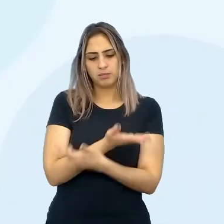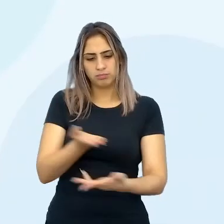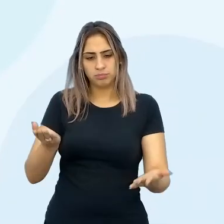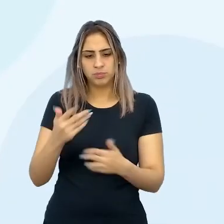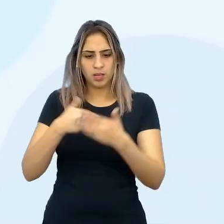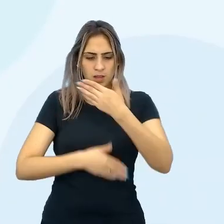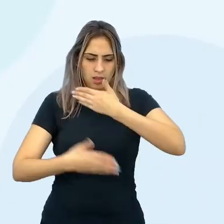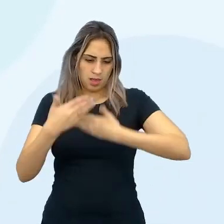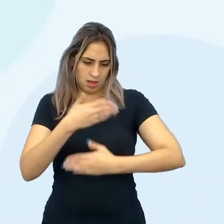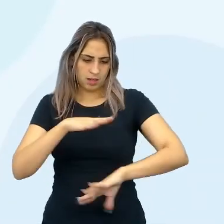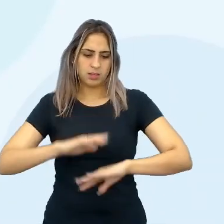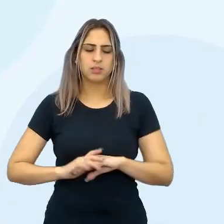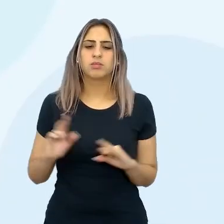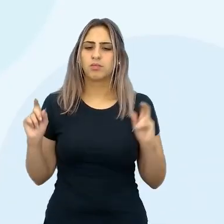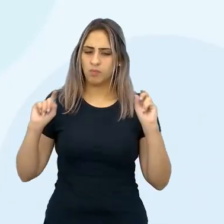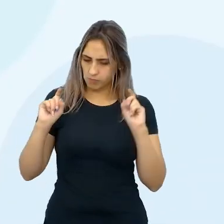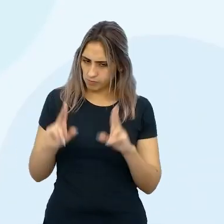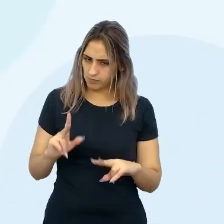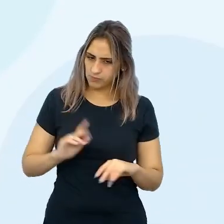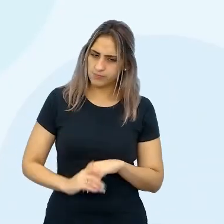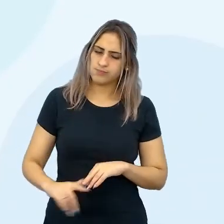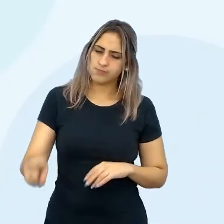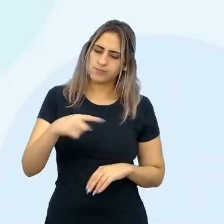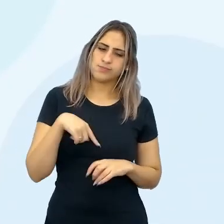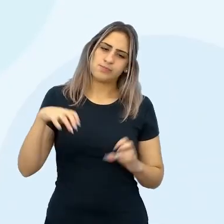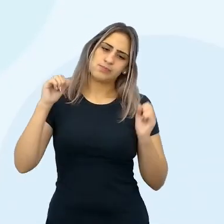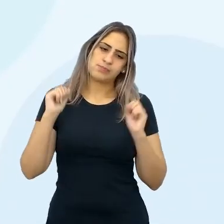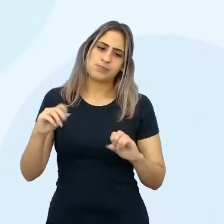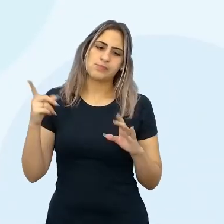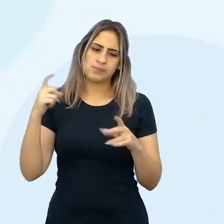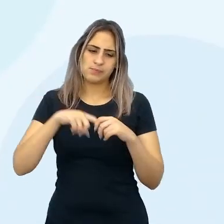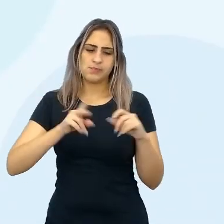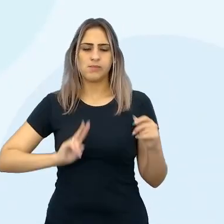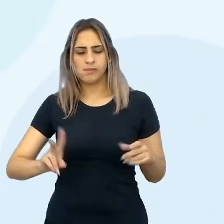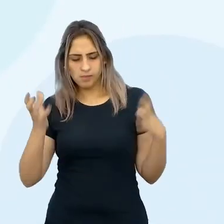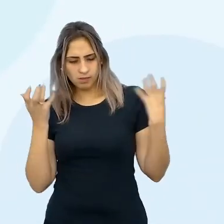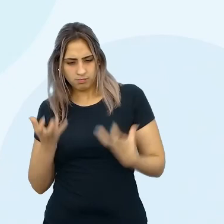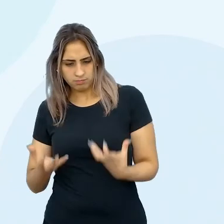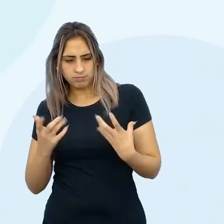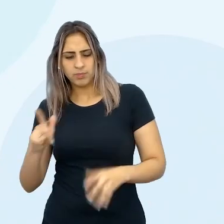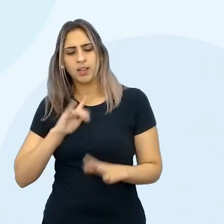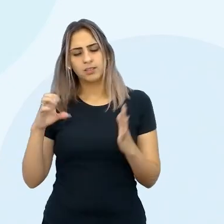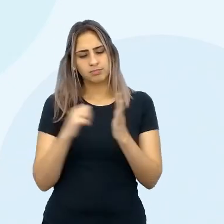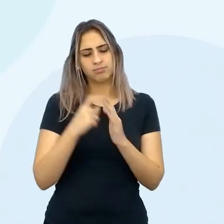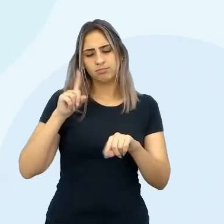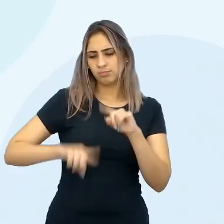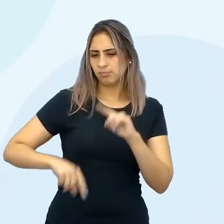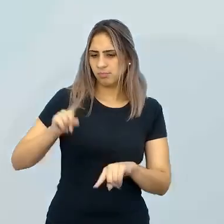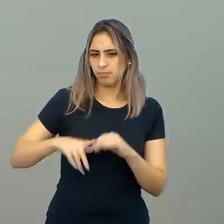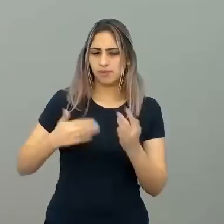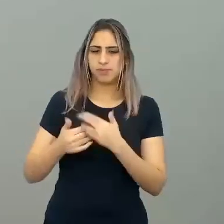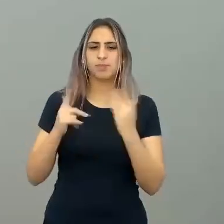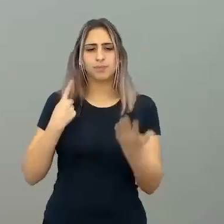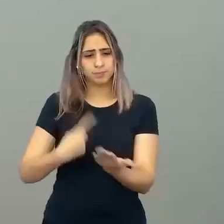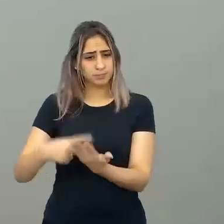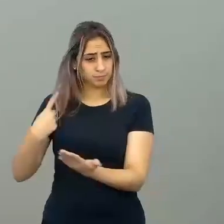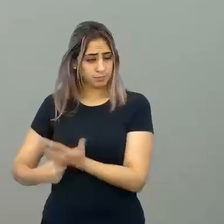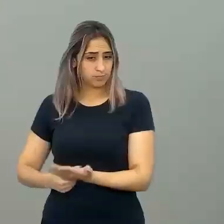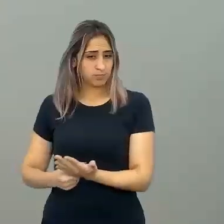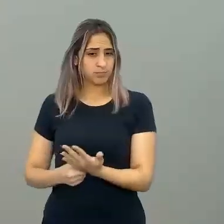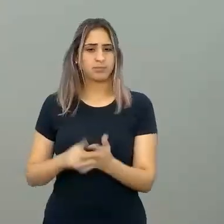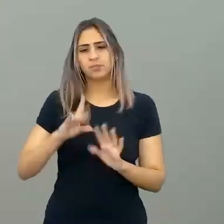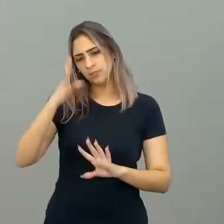no slide, né? E aí, vocês podem voltar sempre que vocês quiserem e ter acesso ao material. Combinadíssimo? Bom,